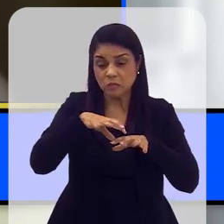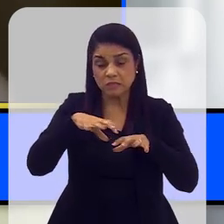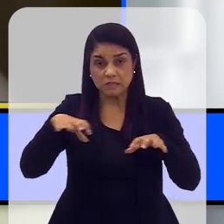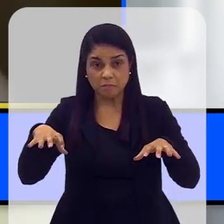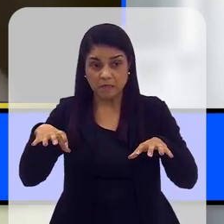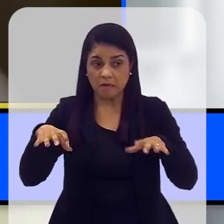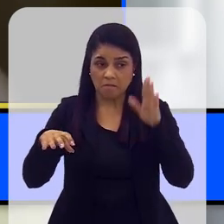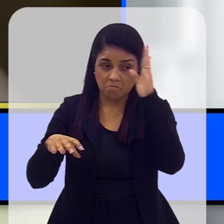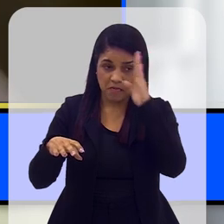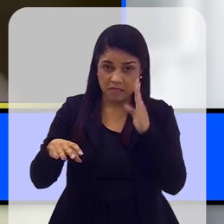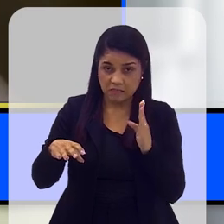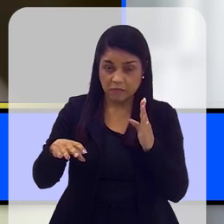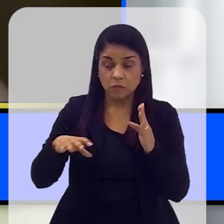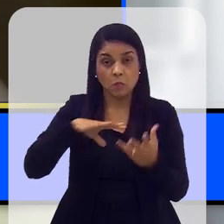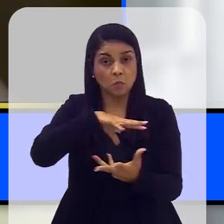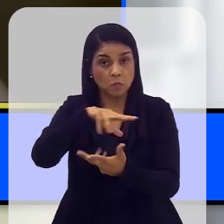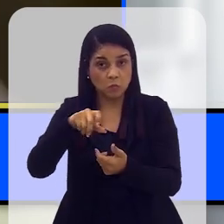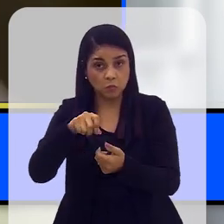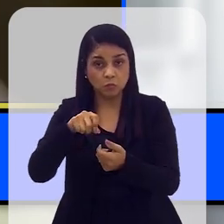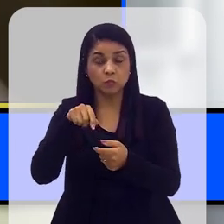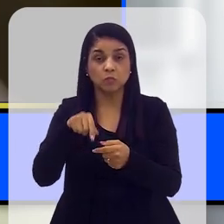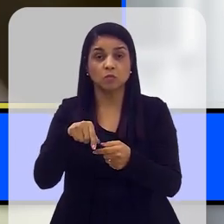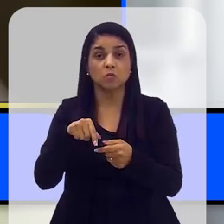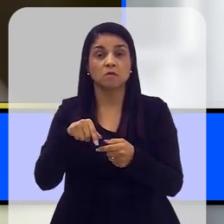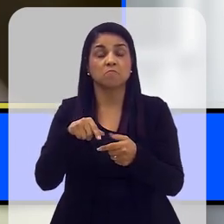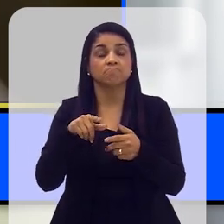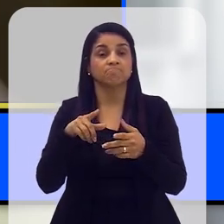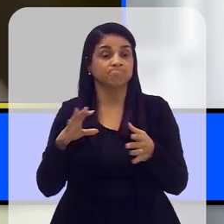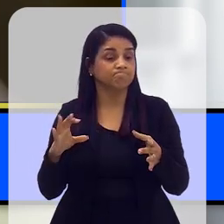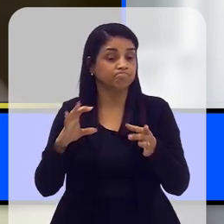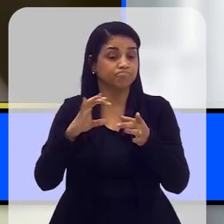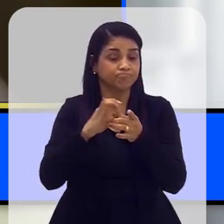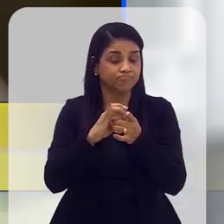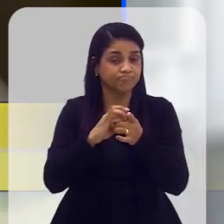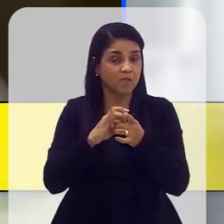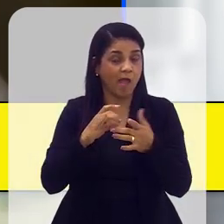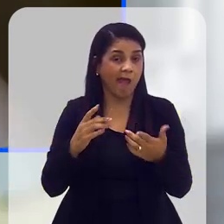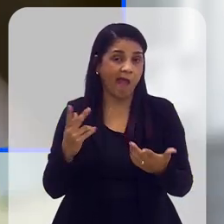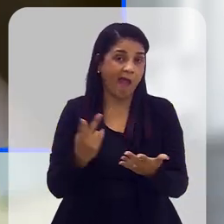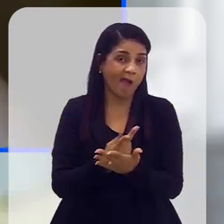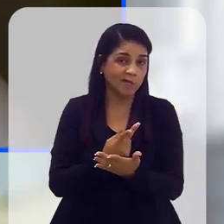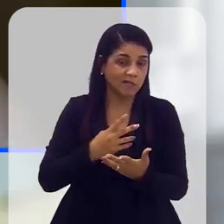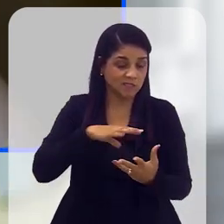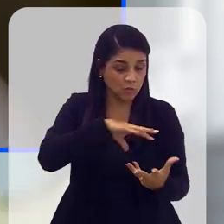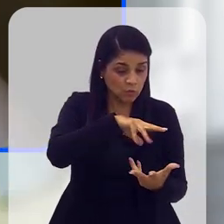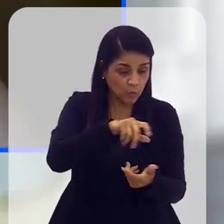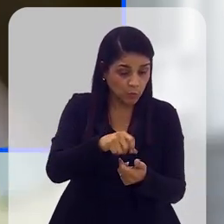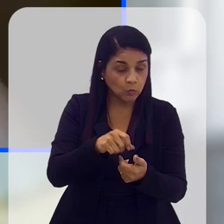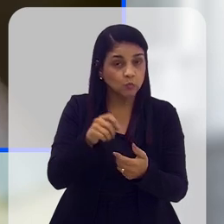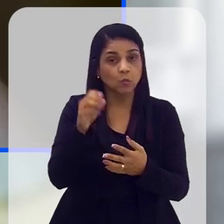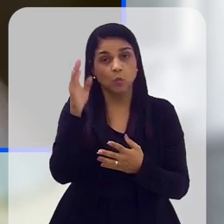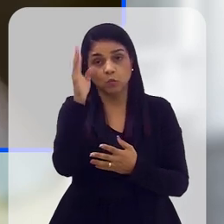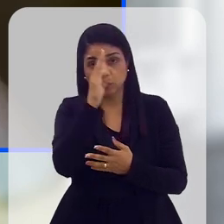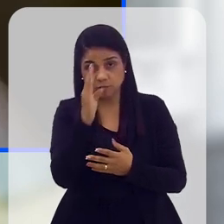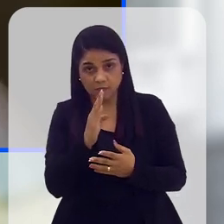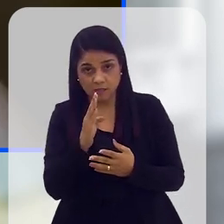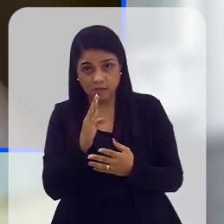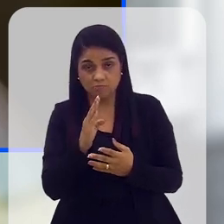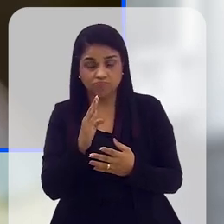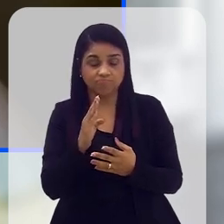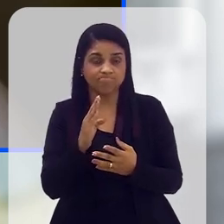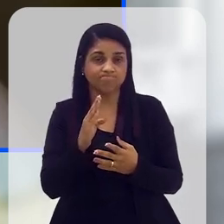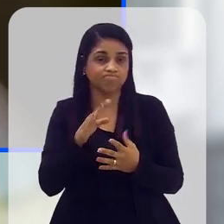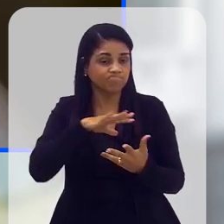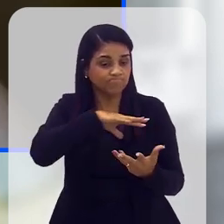separar Brasil e o resto do mundo, né? Porque como efeito borboleta, qualquer coisa que acontece acaba atingindo